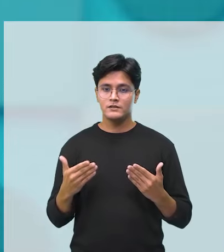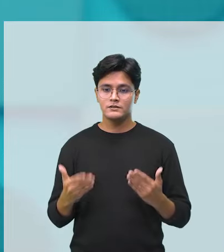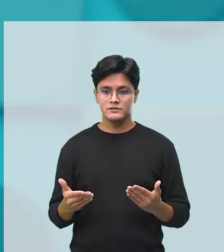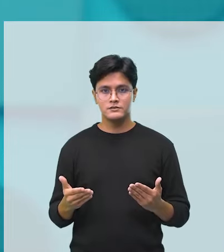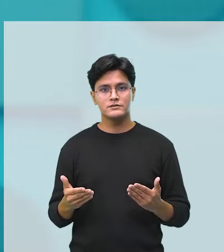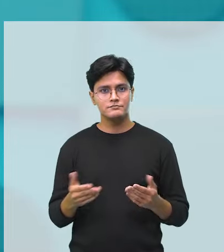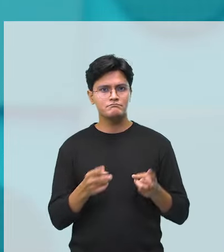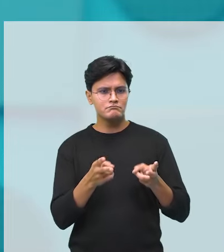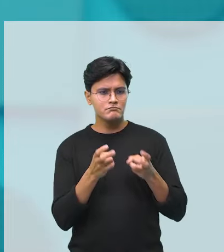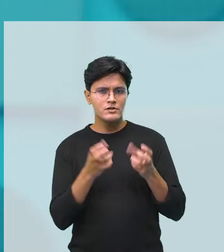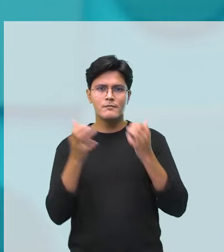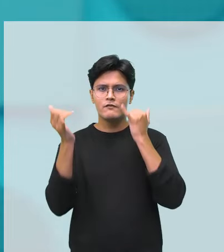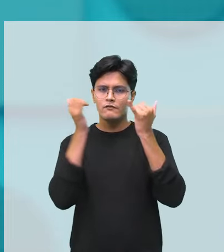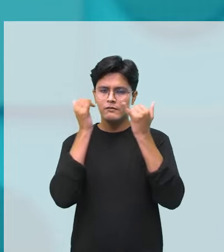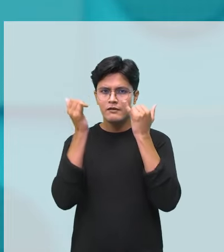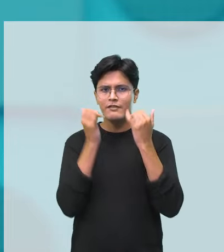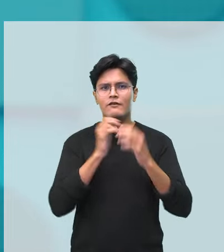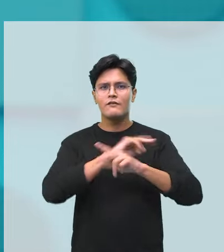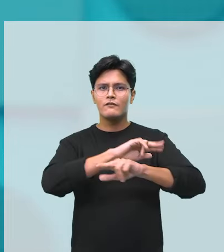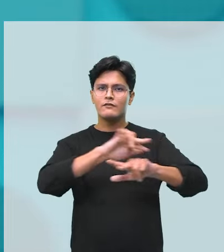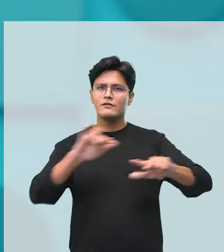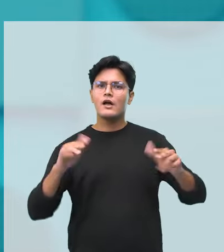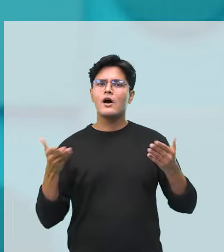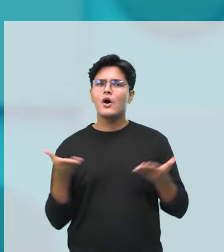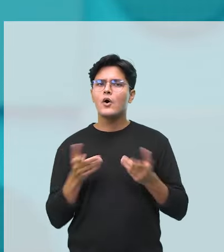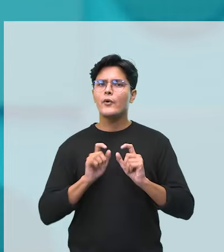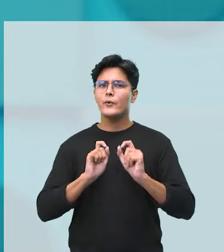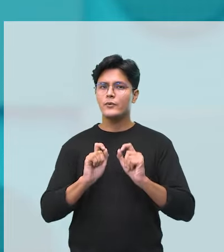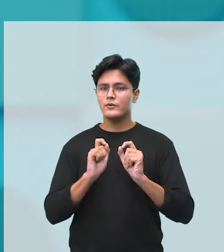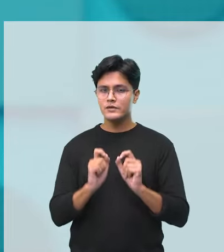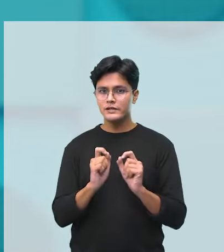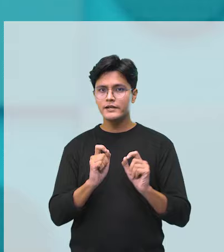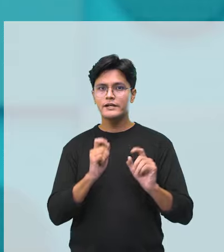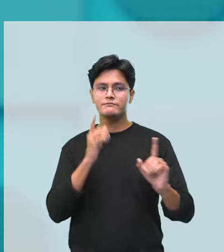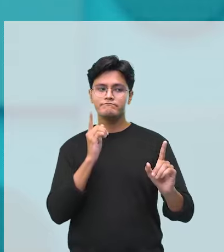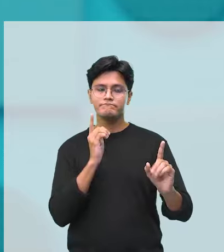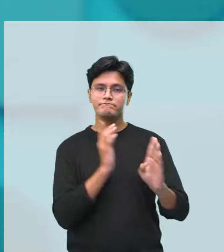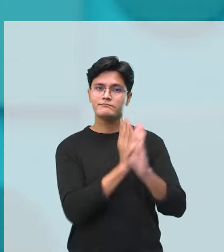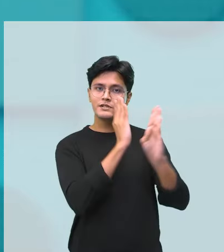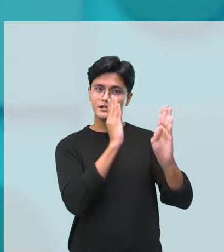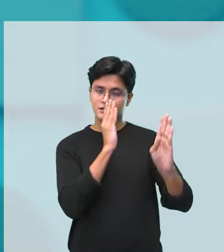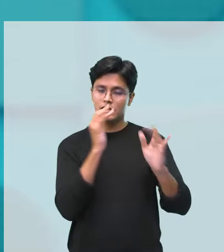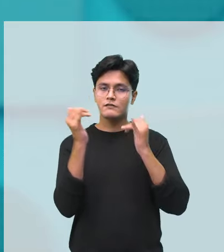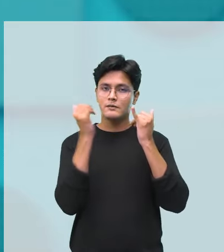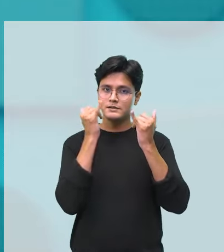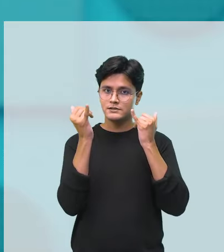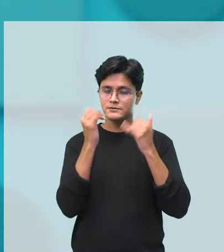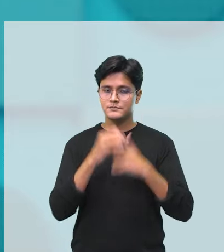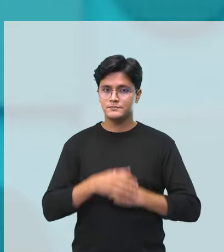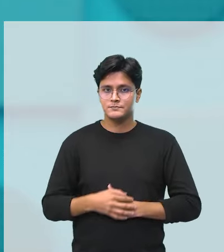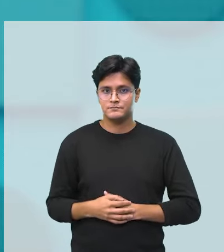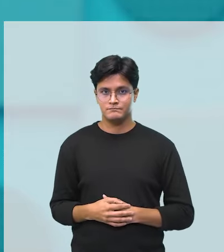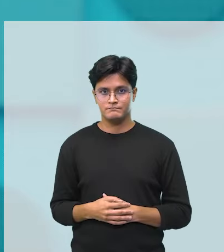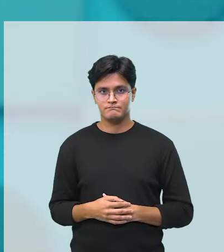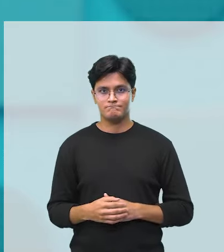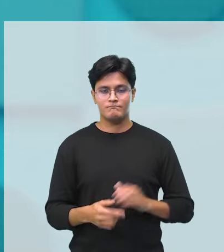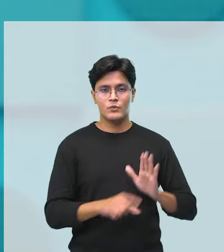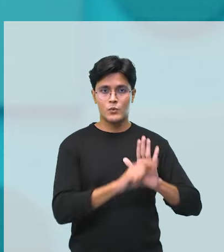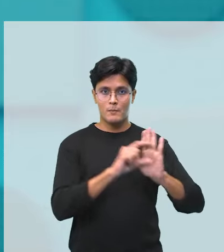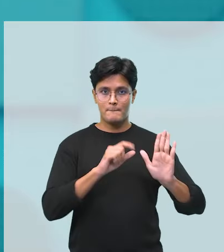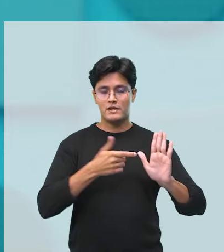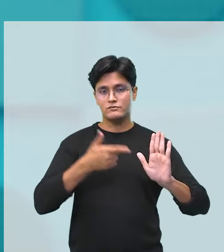veja quantas informações a gente tem ali. Vamos agora identificar estas informações. Nesse segundo